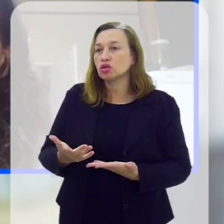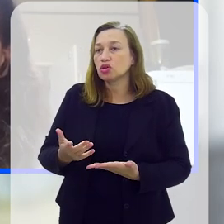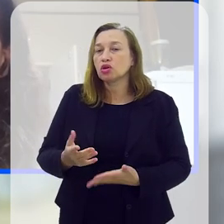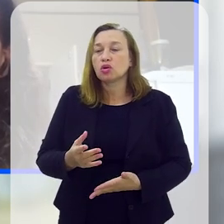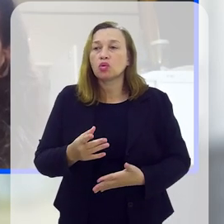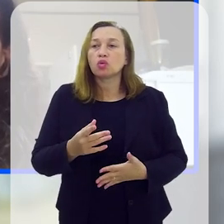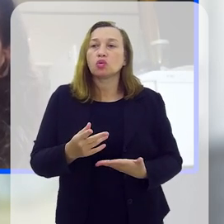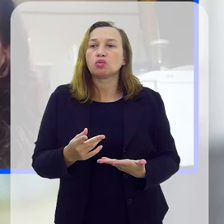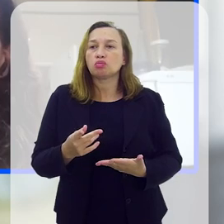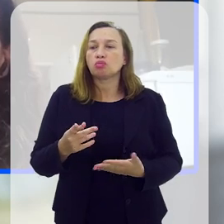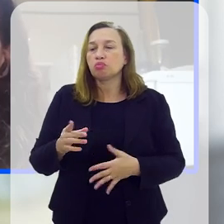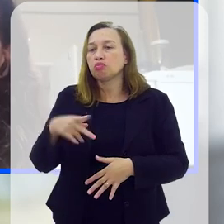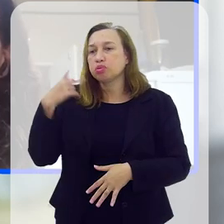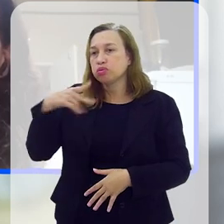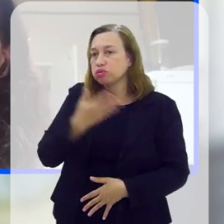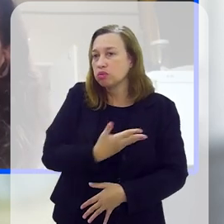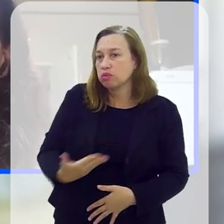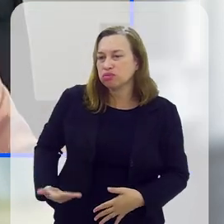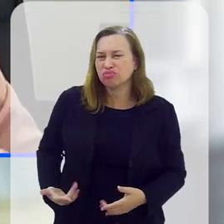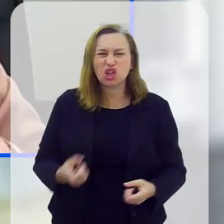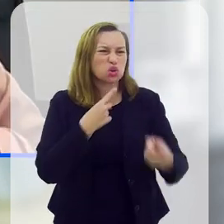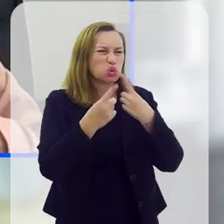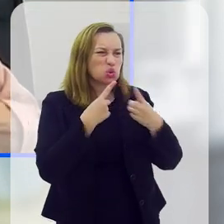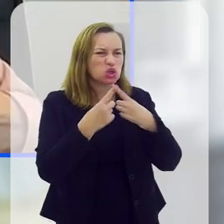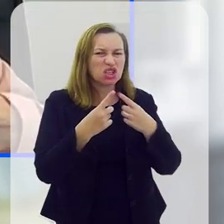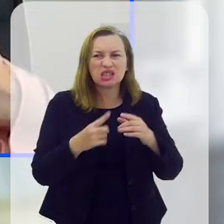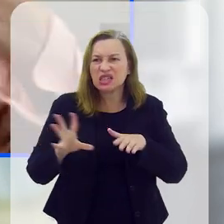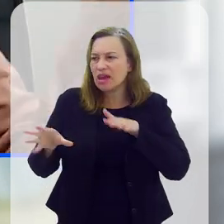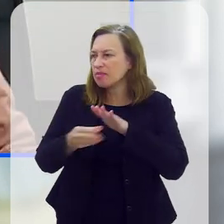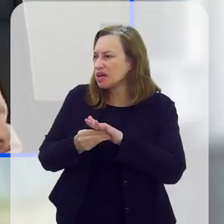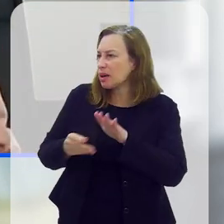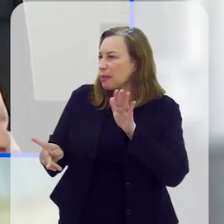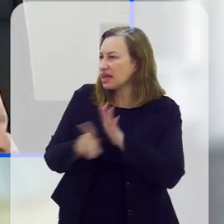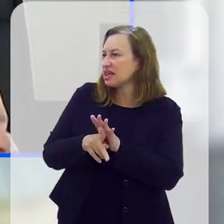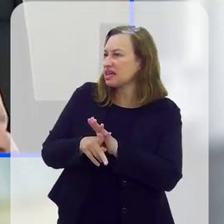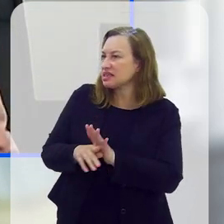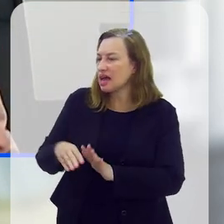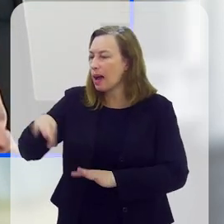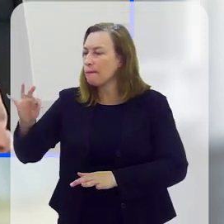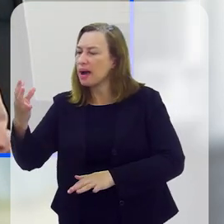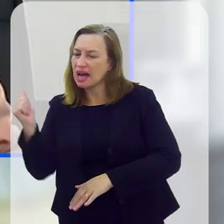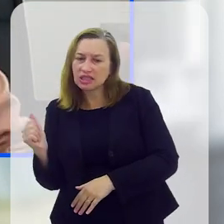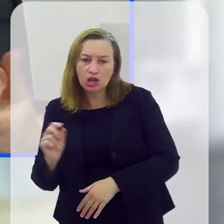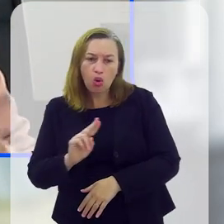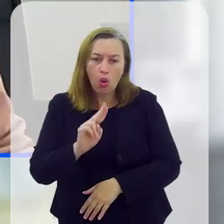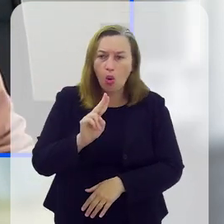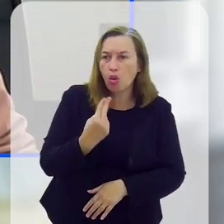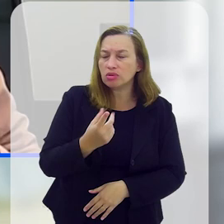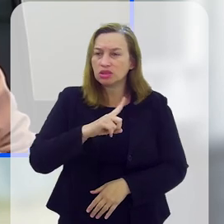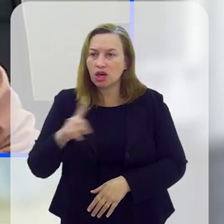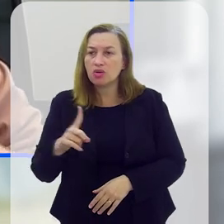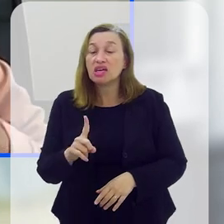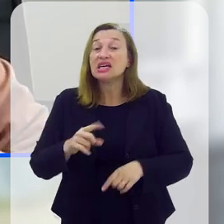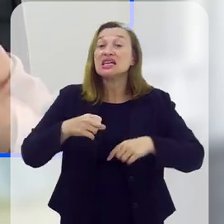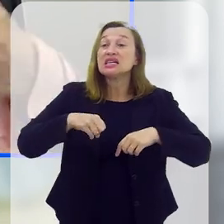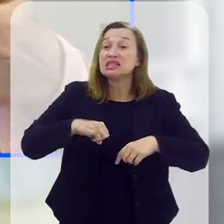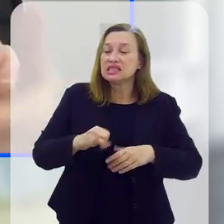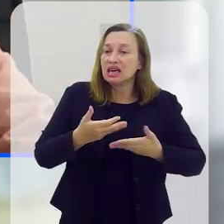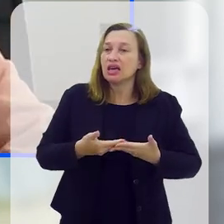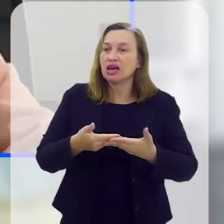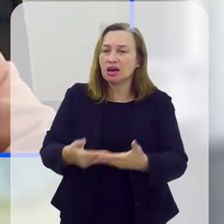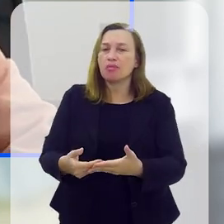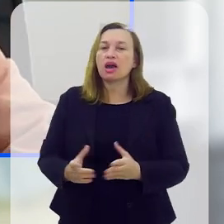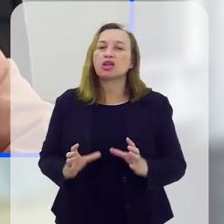das políticas públicas, não tem o que discutir se a emenda é da marca ou se a emenda é de alguém da base do governo. Se é destinada a um